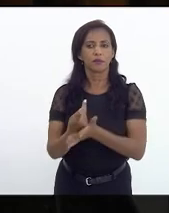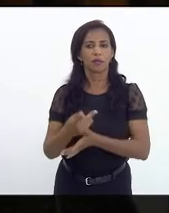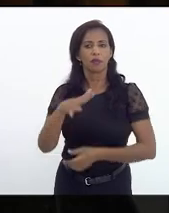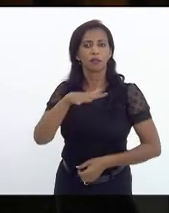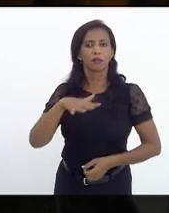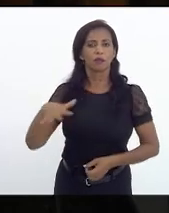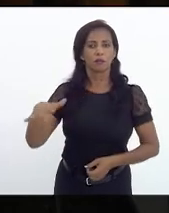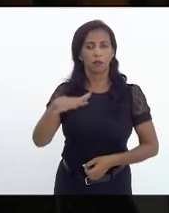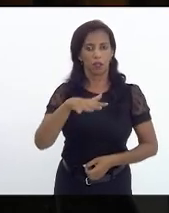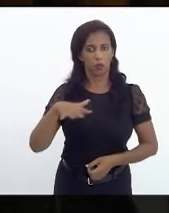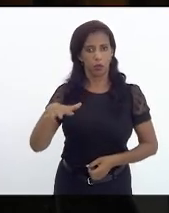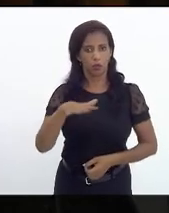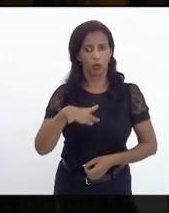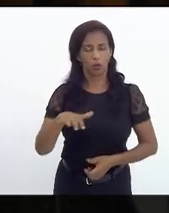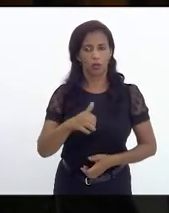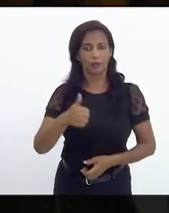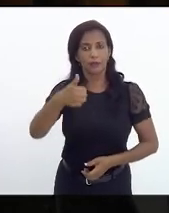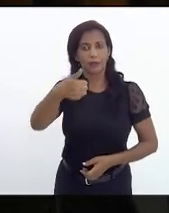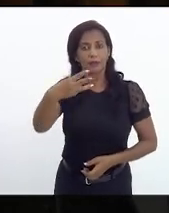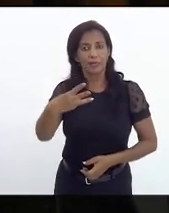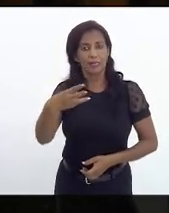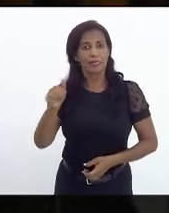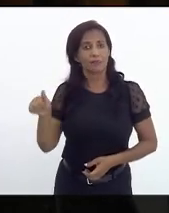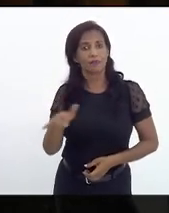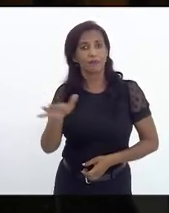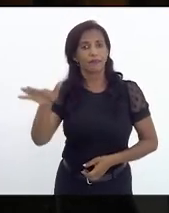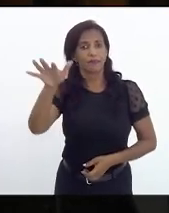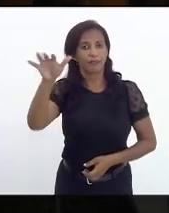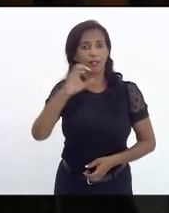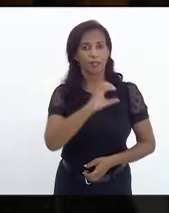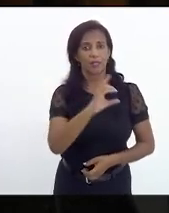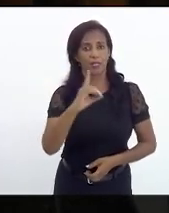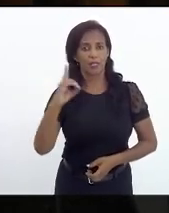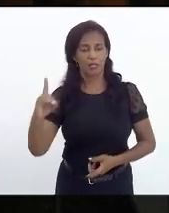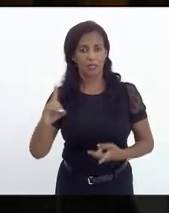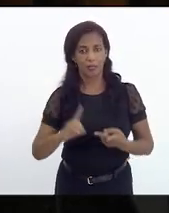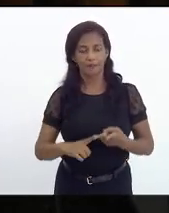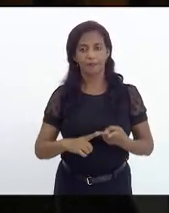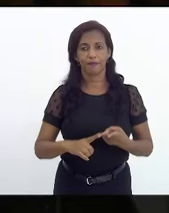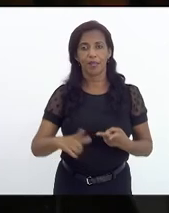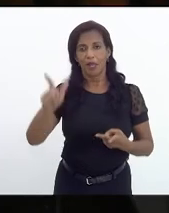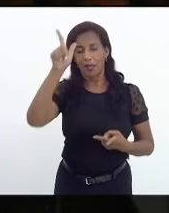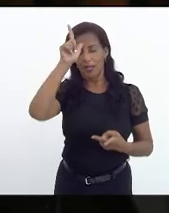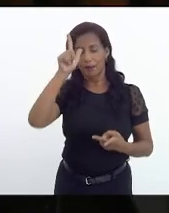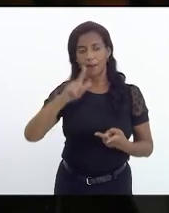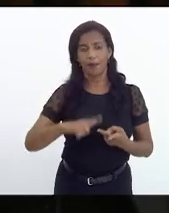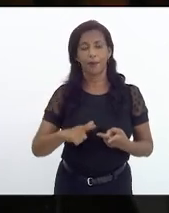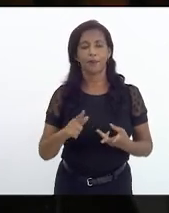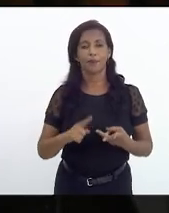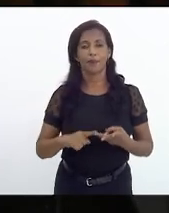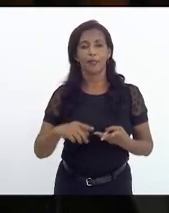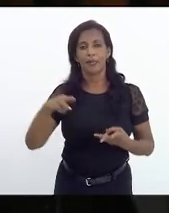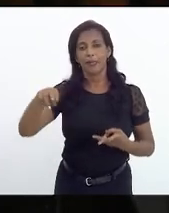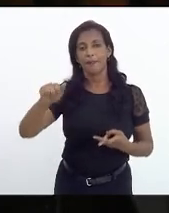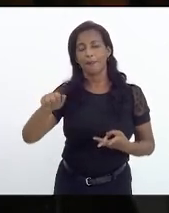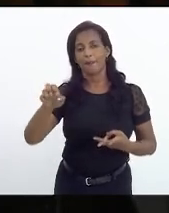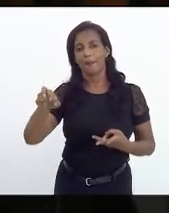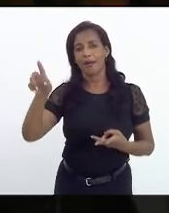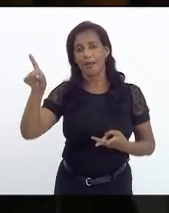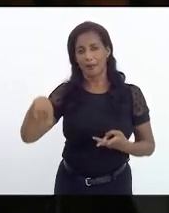território empírico três grandes comunidades populares a cidade de Deus o complexo do Alemão e o complexo da Maré